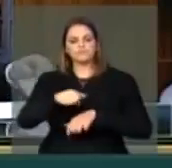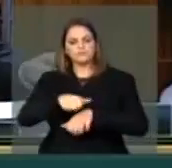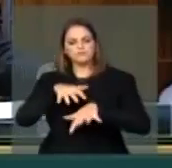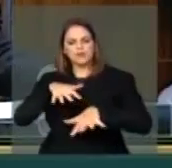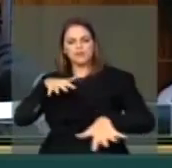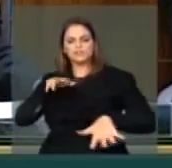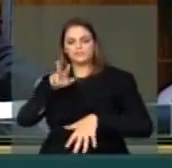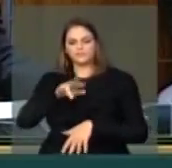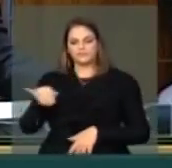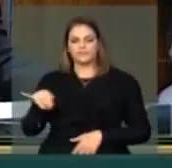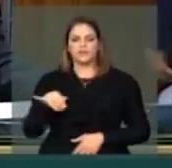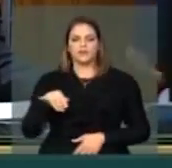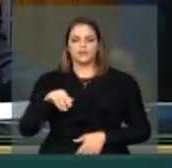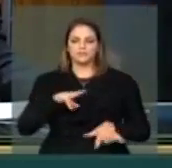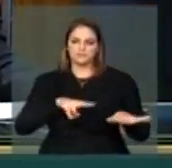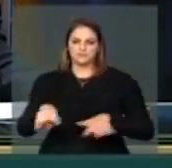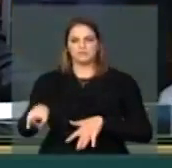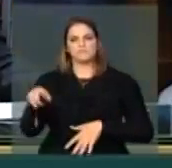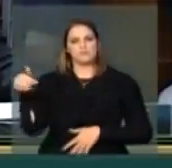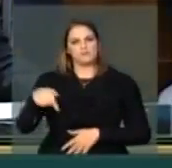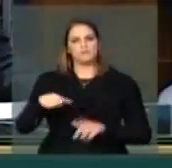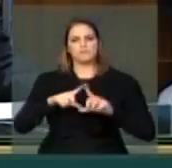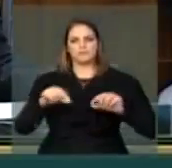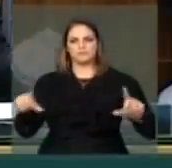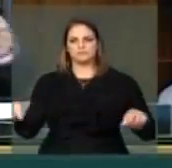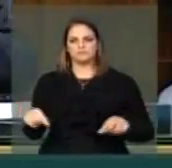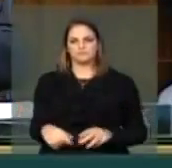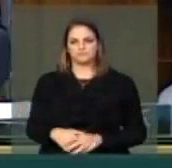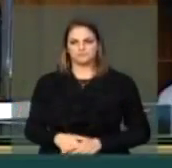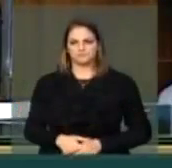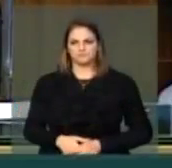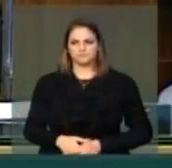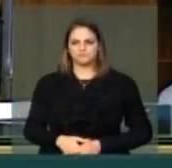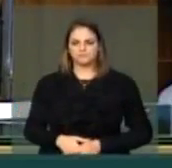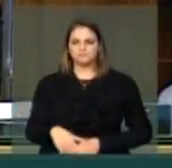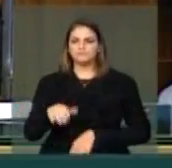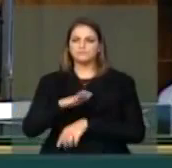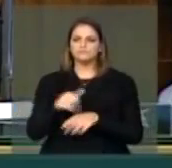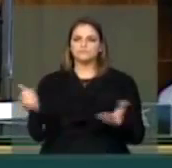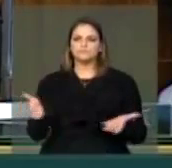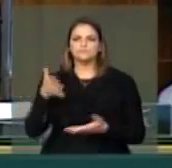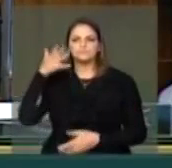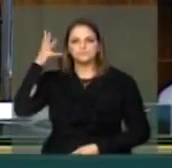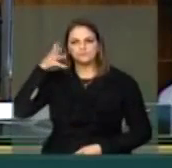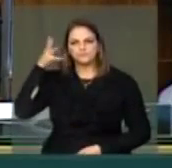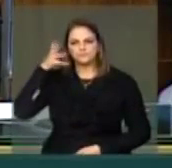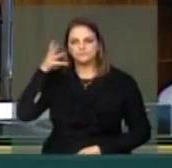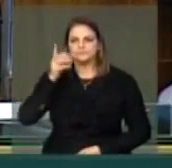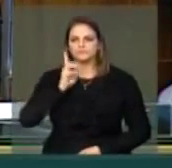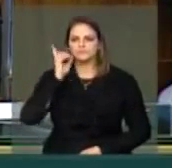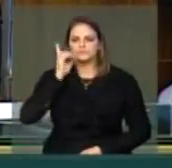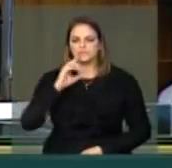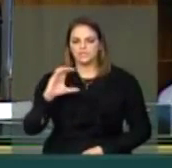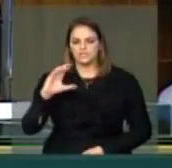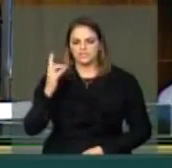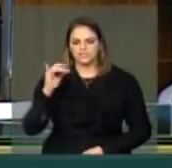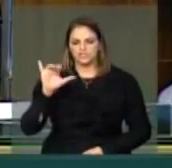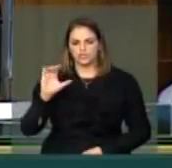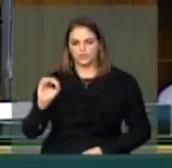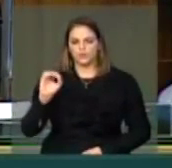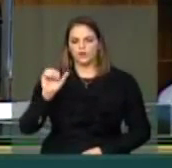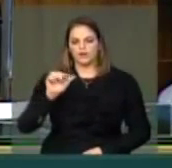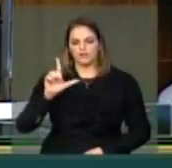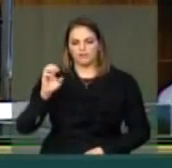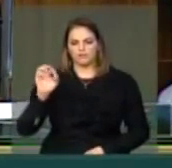que vai ter início aí essa semana. Bem, eu concedo a palavra agora ao nosso deputado Chico Alencar. Vossa